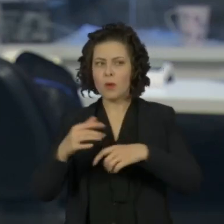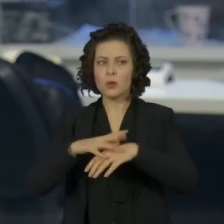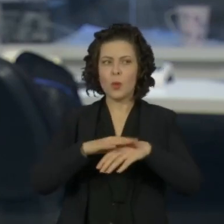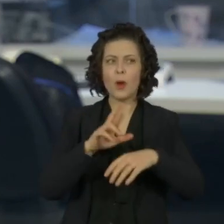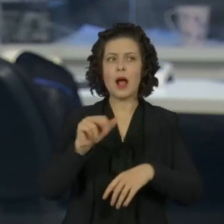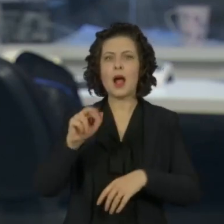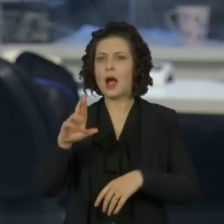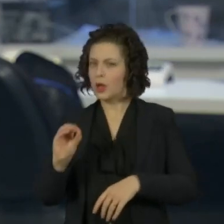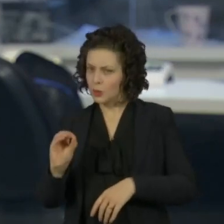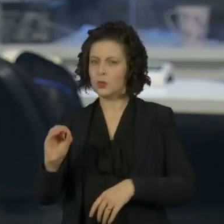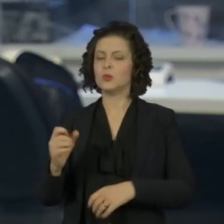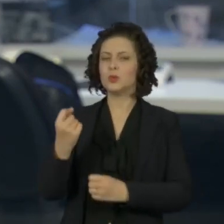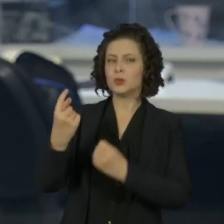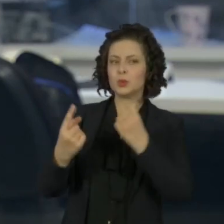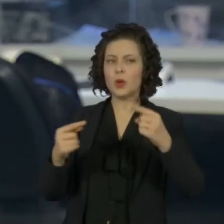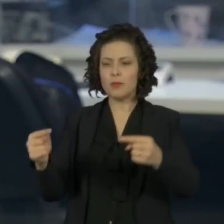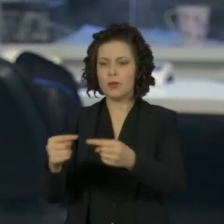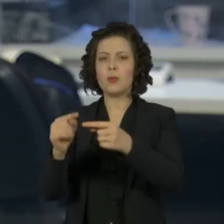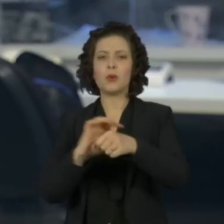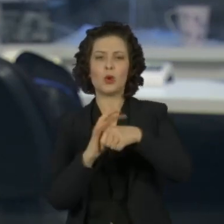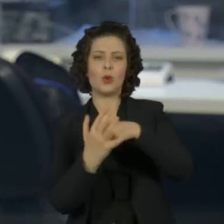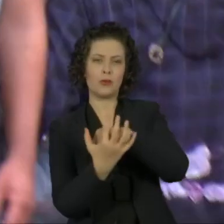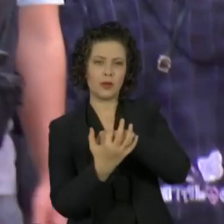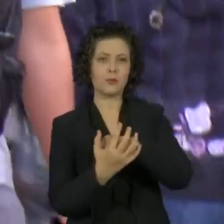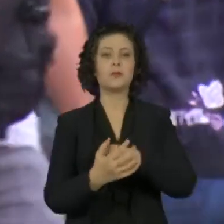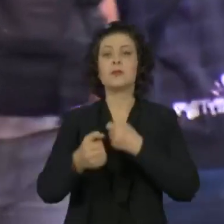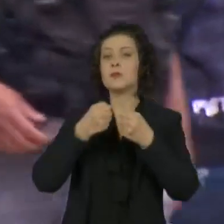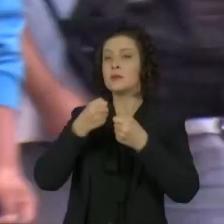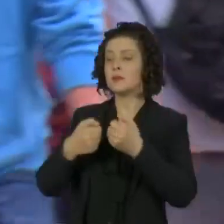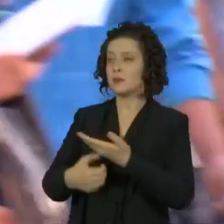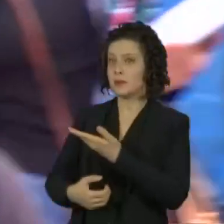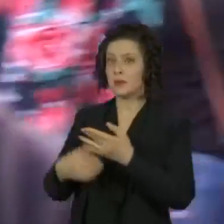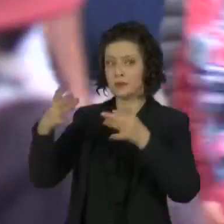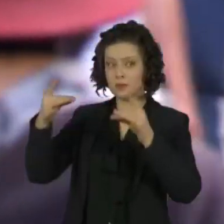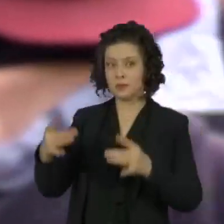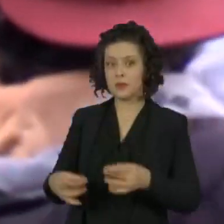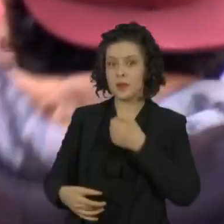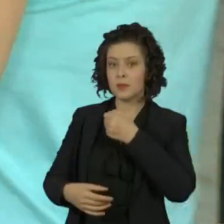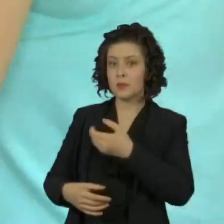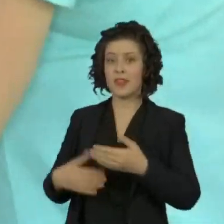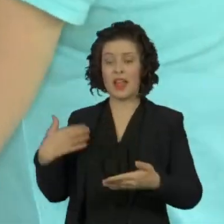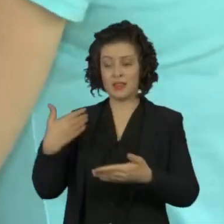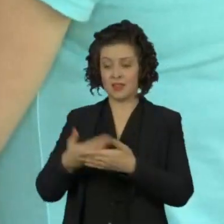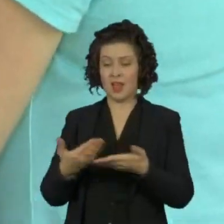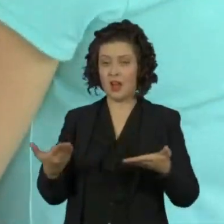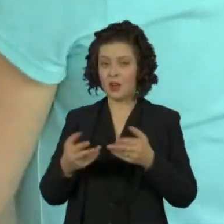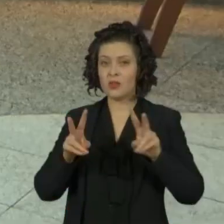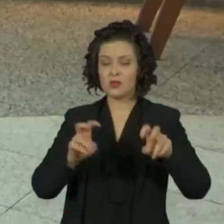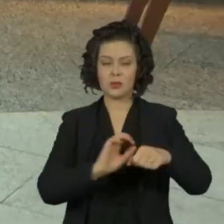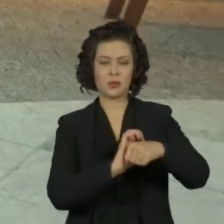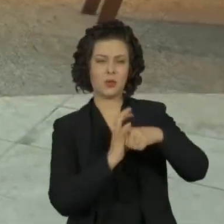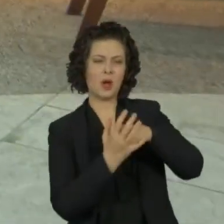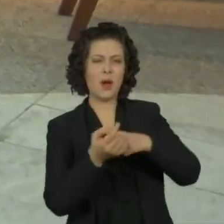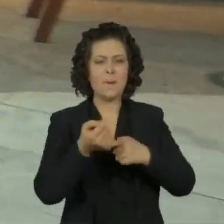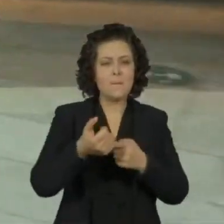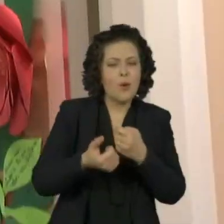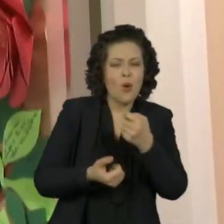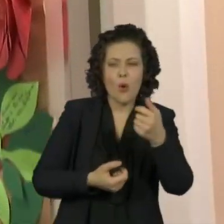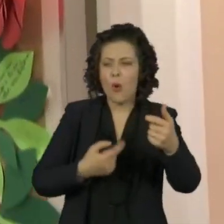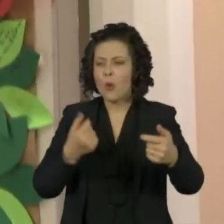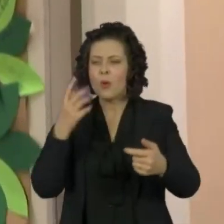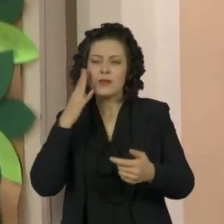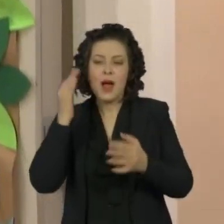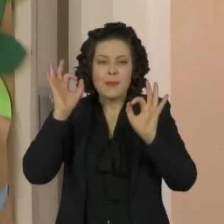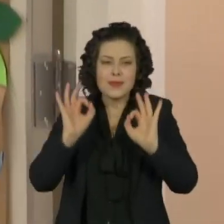coronavírus. A reportagem é da TV Ceará. Pouco se sabe até agora sobre a Covid-19, mas uma das